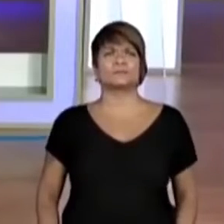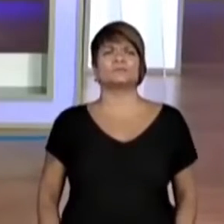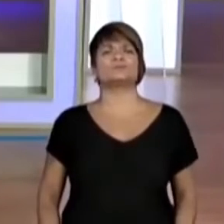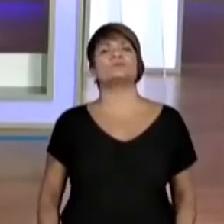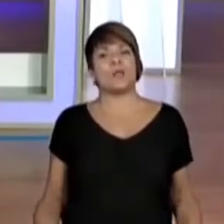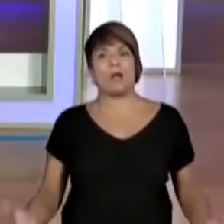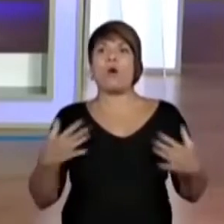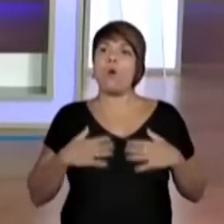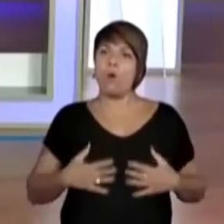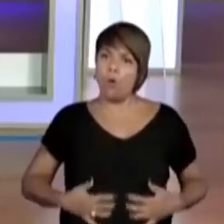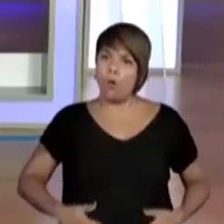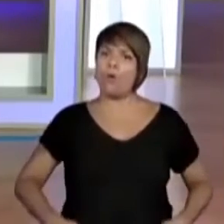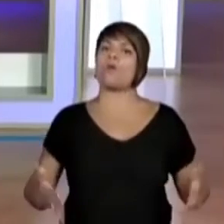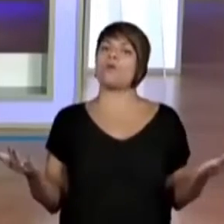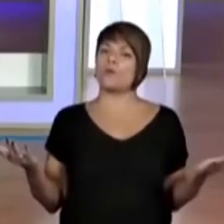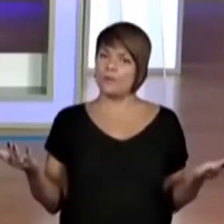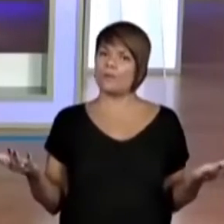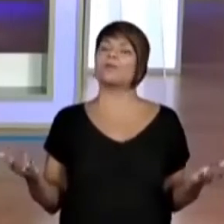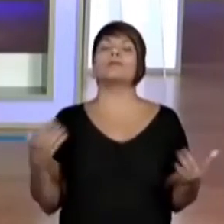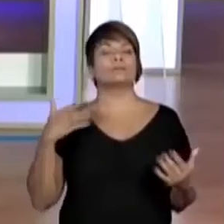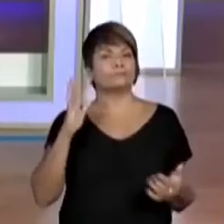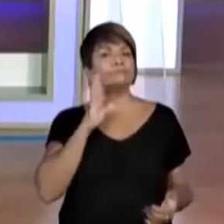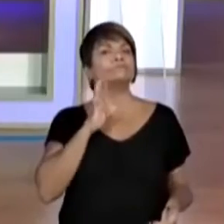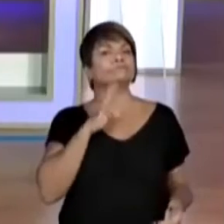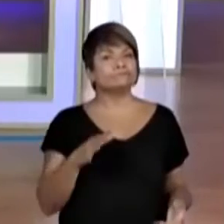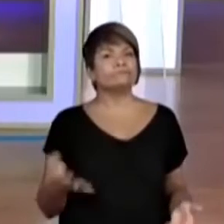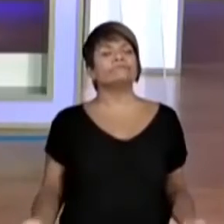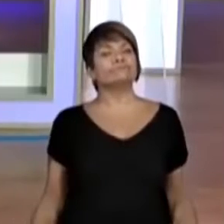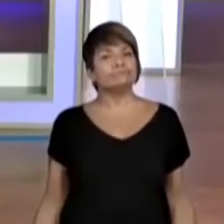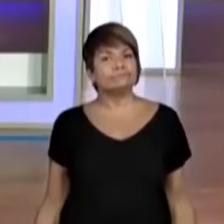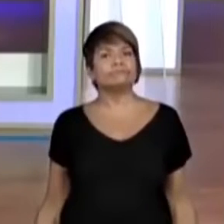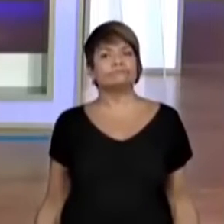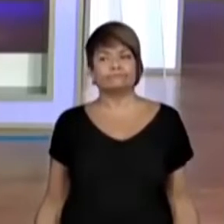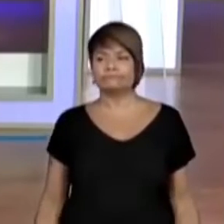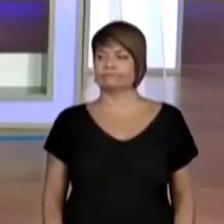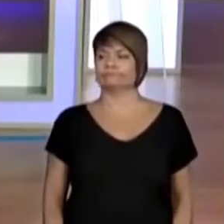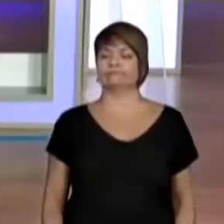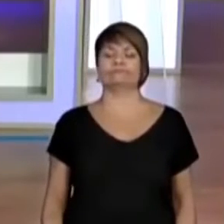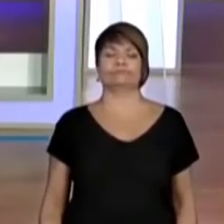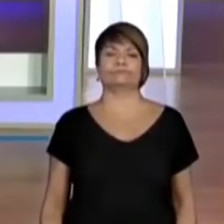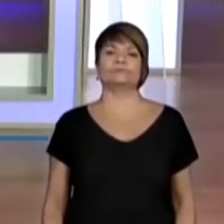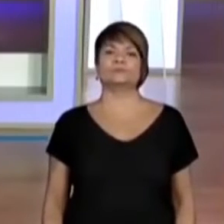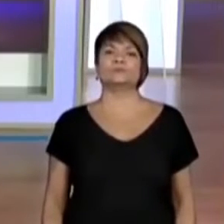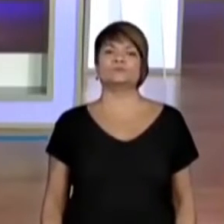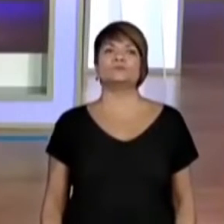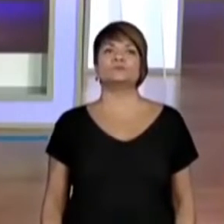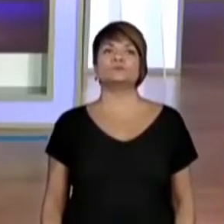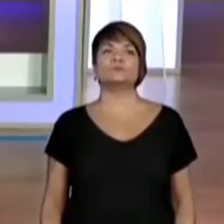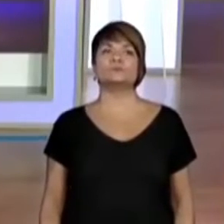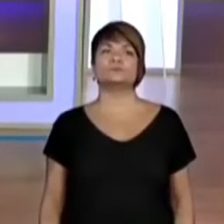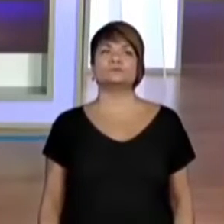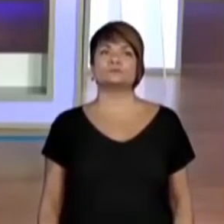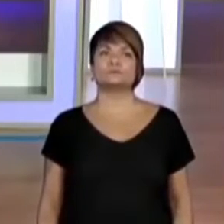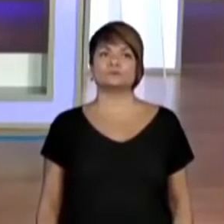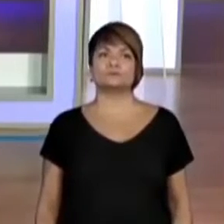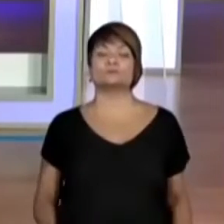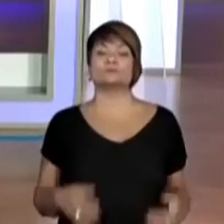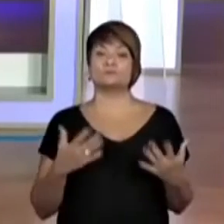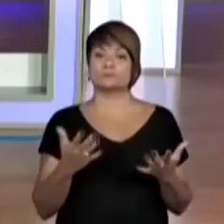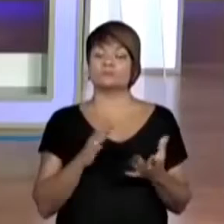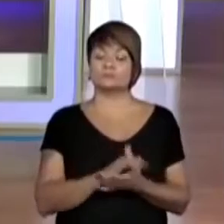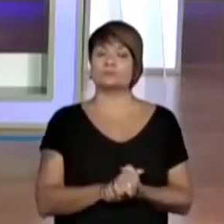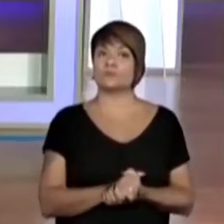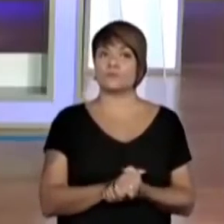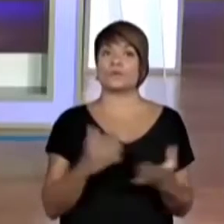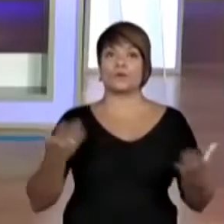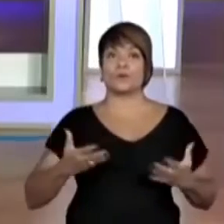as vestimentas, né? Que é o mais legal, né? Com certeza. Então, professora, vamos pegar um tecido só para... A